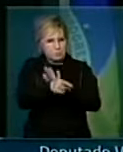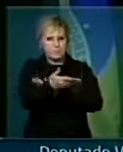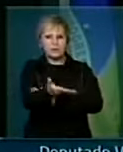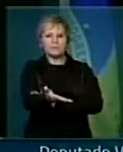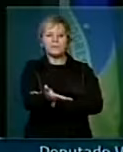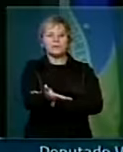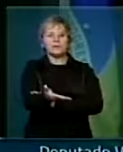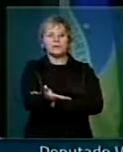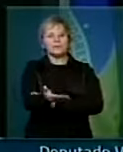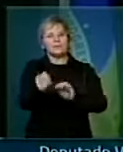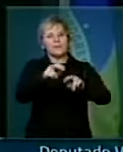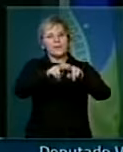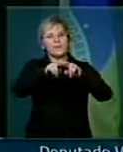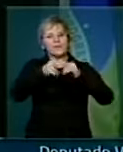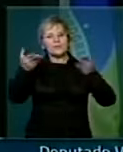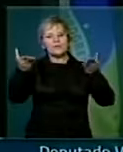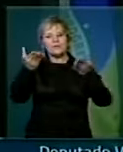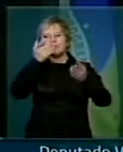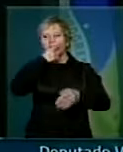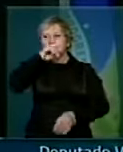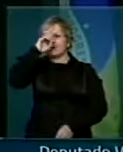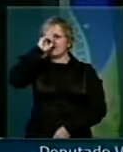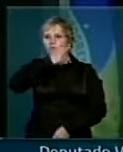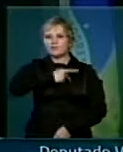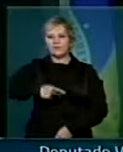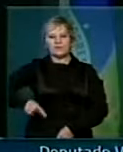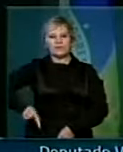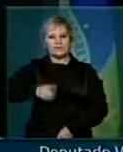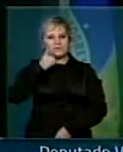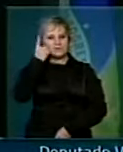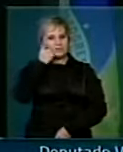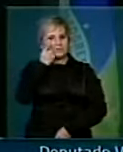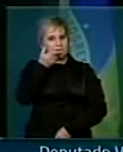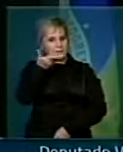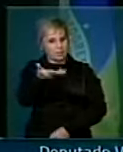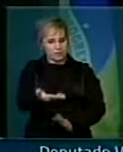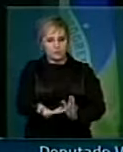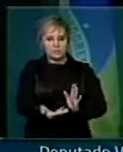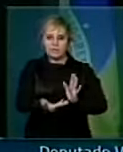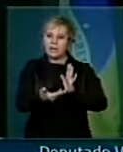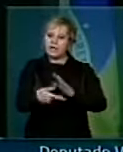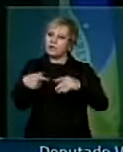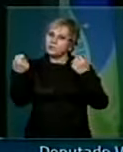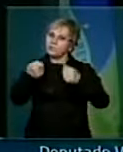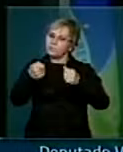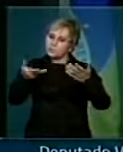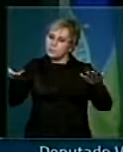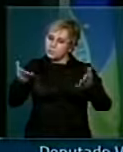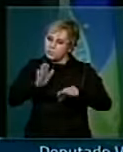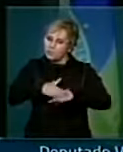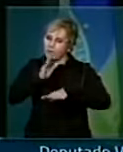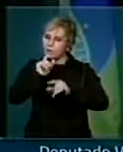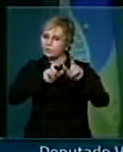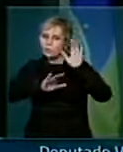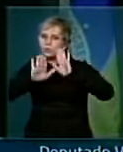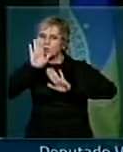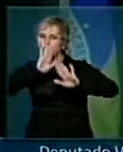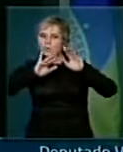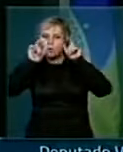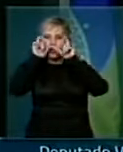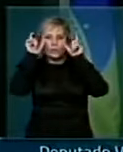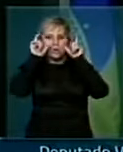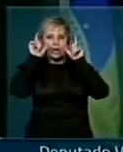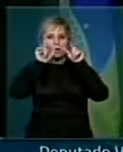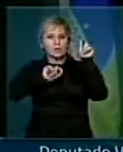Por isso, senhor presidente, senhoras e senhores deputados, esta casa precisa, cada vez mais, tomar cuidado com